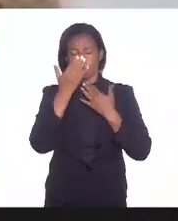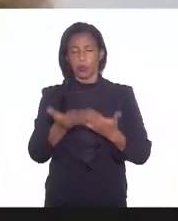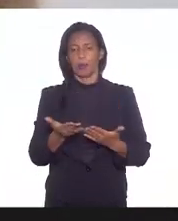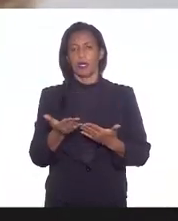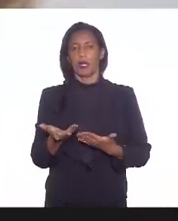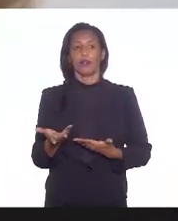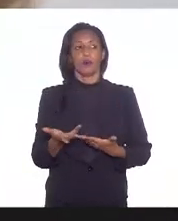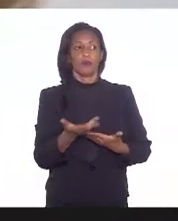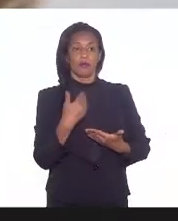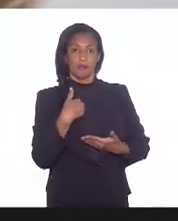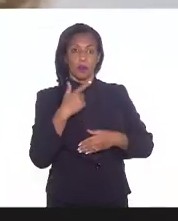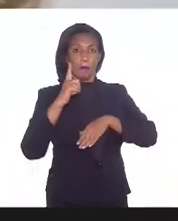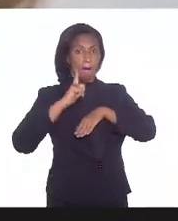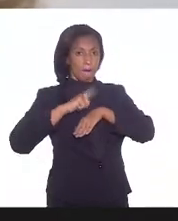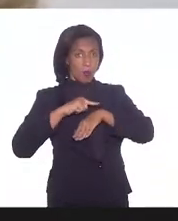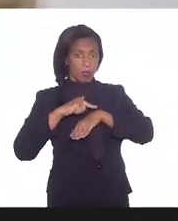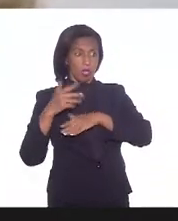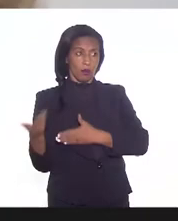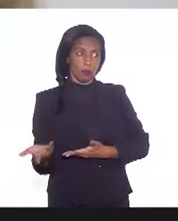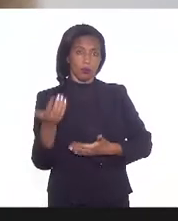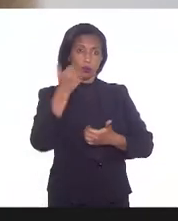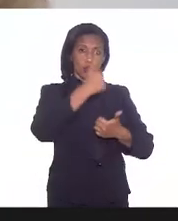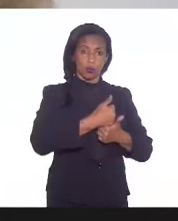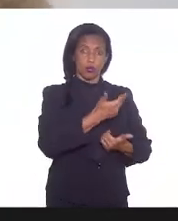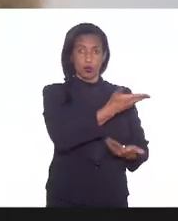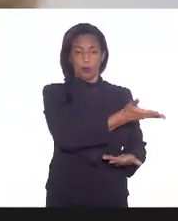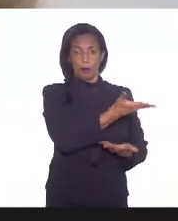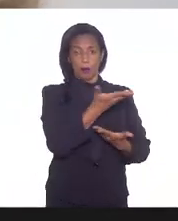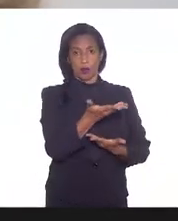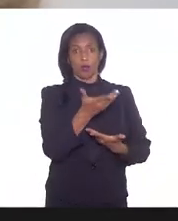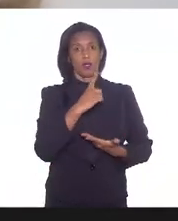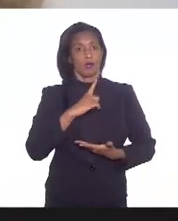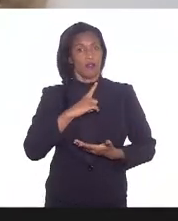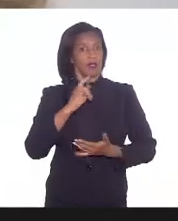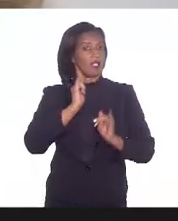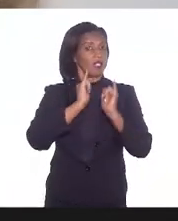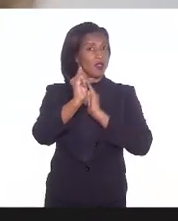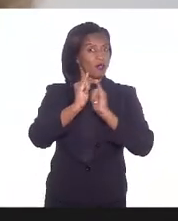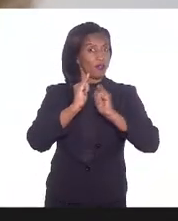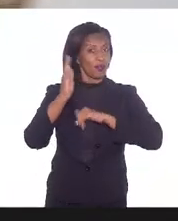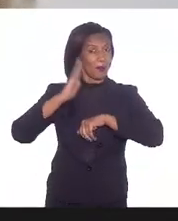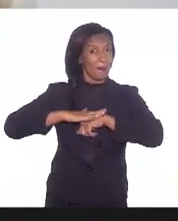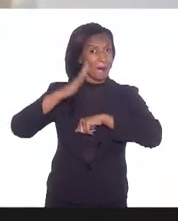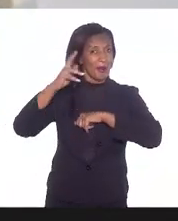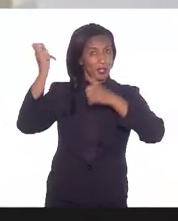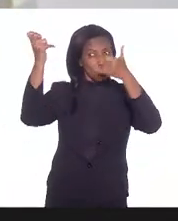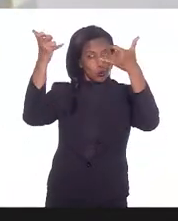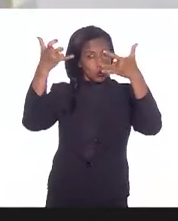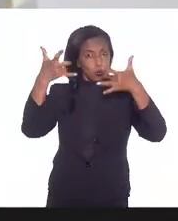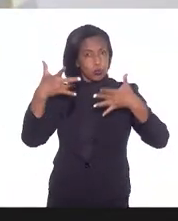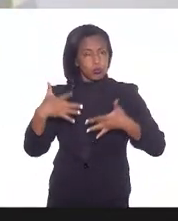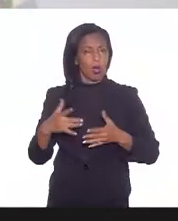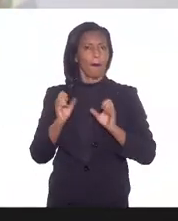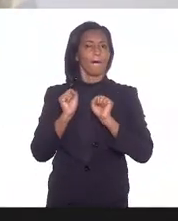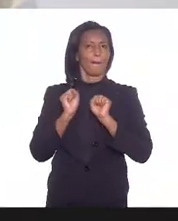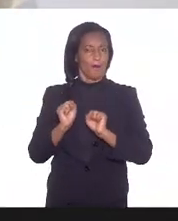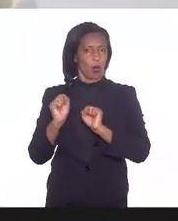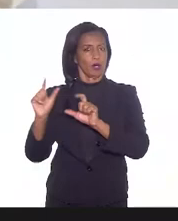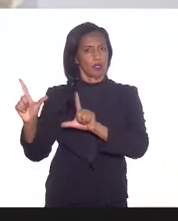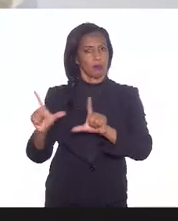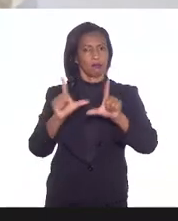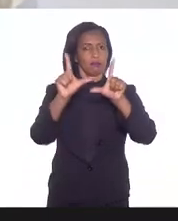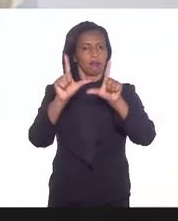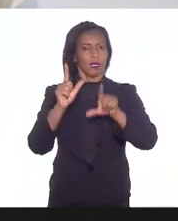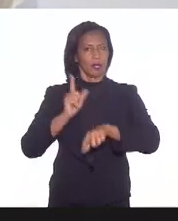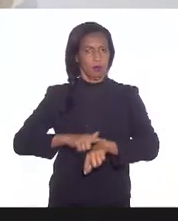prefiro passar meu tempo para que a Heralda que vai dispor de informações mais específicas possa fazer essa apresentação nesse